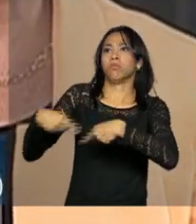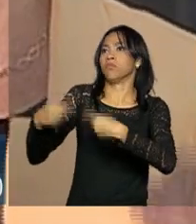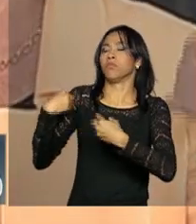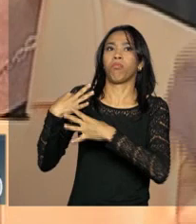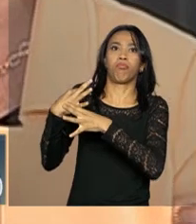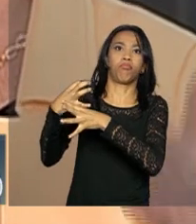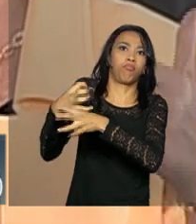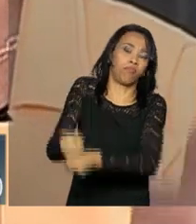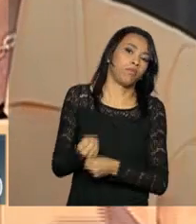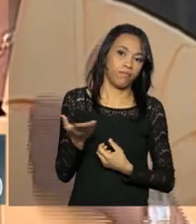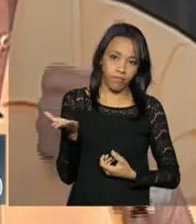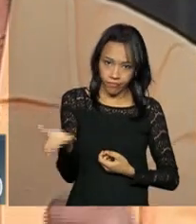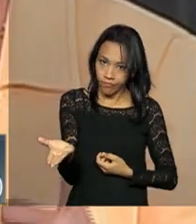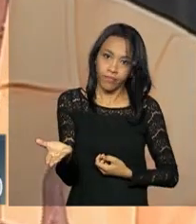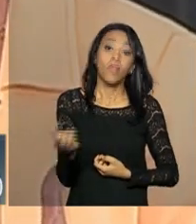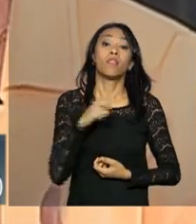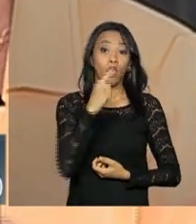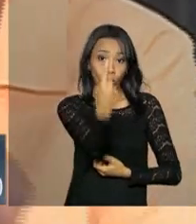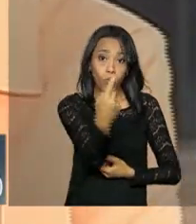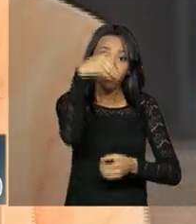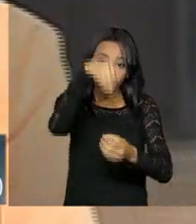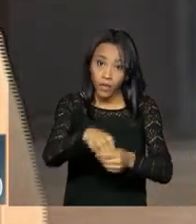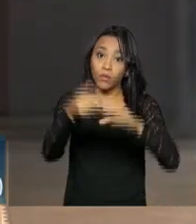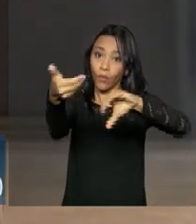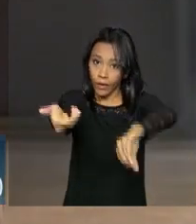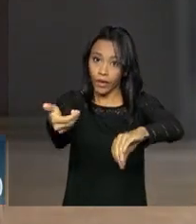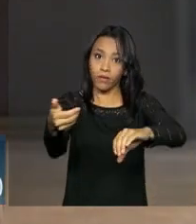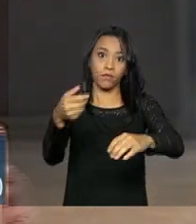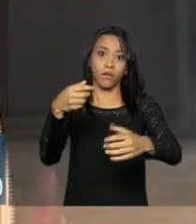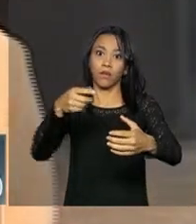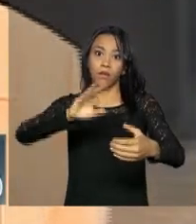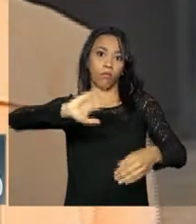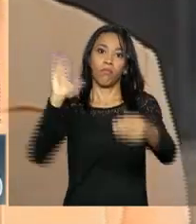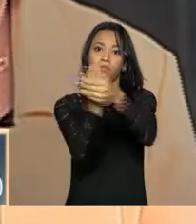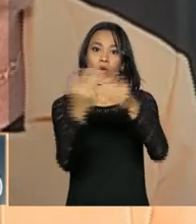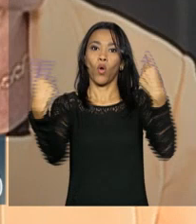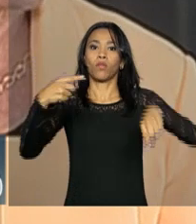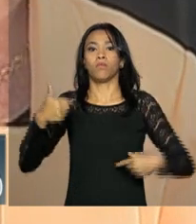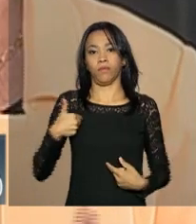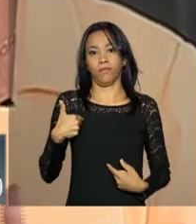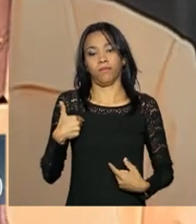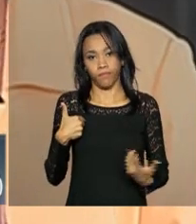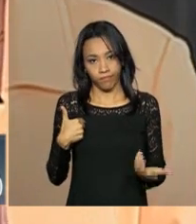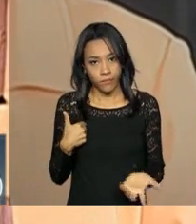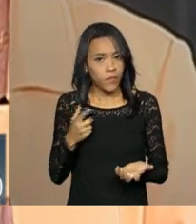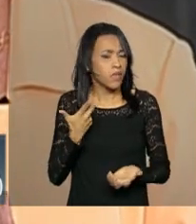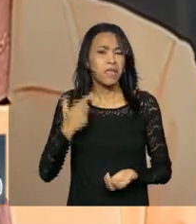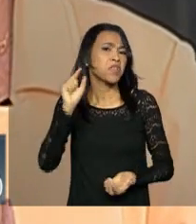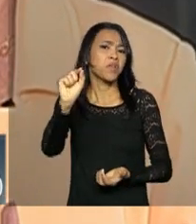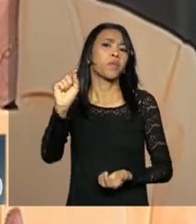Recentemente, tem uma transitando no Congresso, que simplesmente é